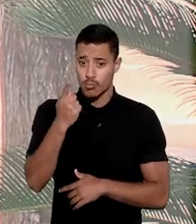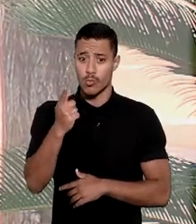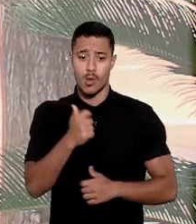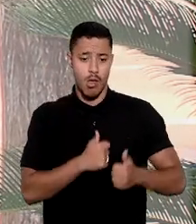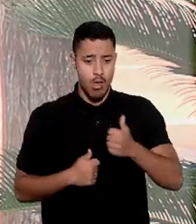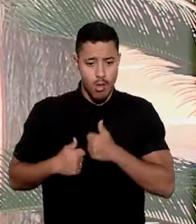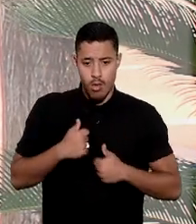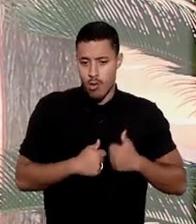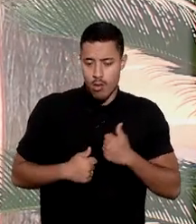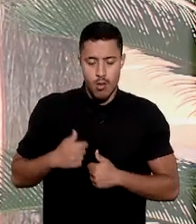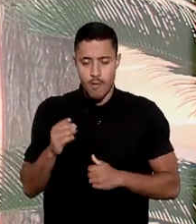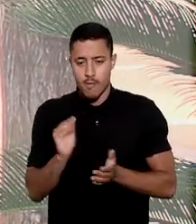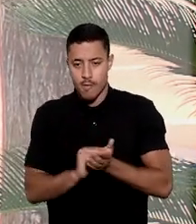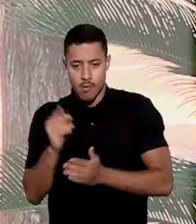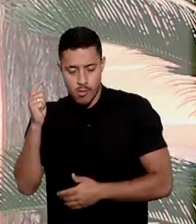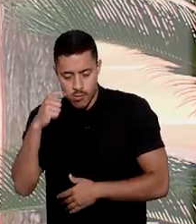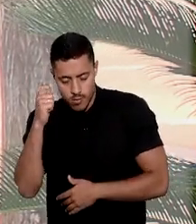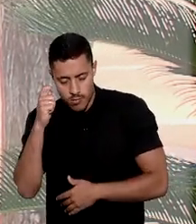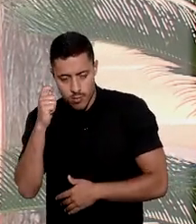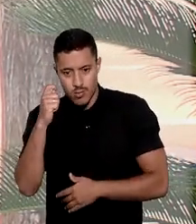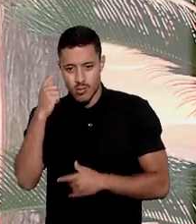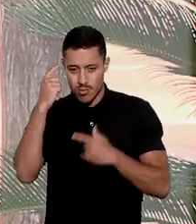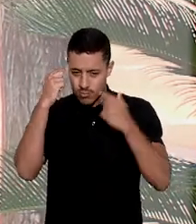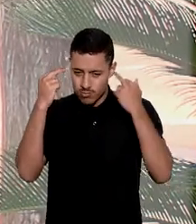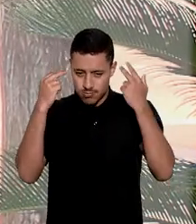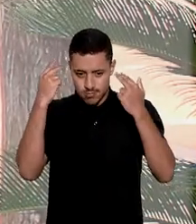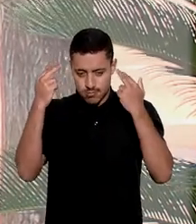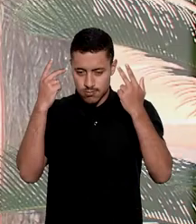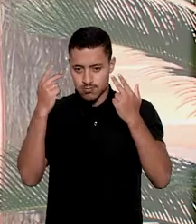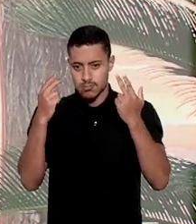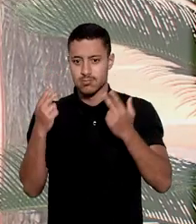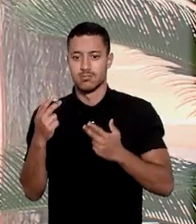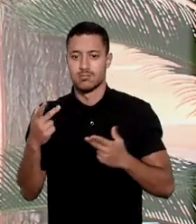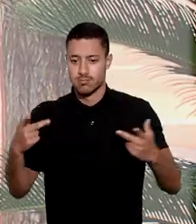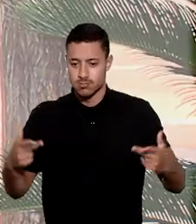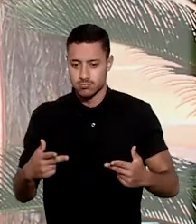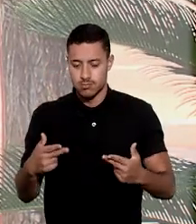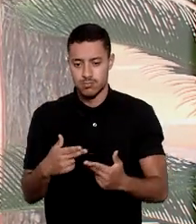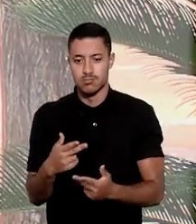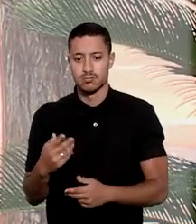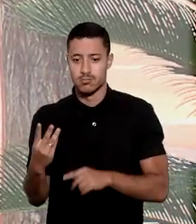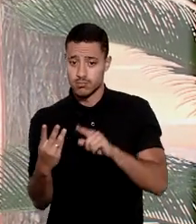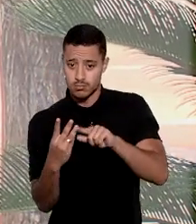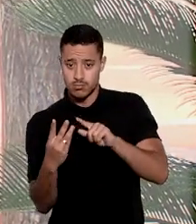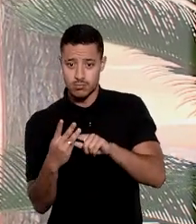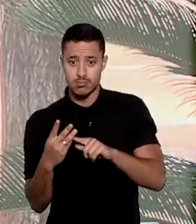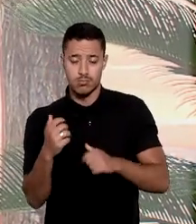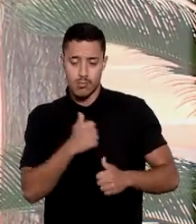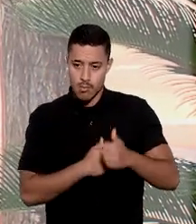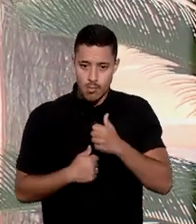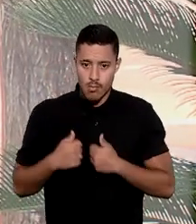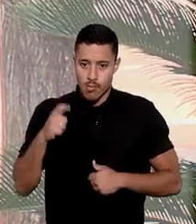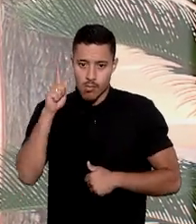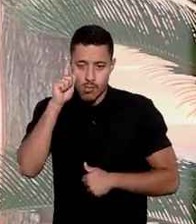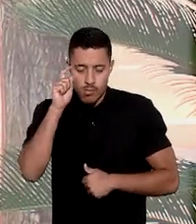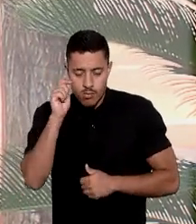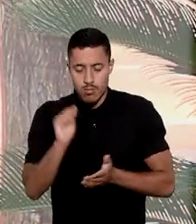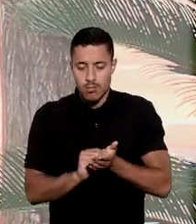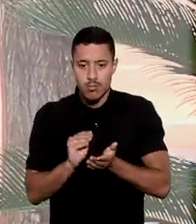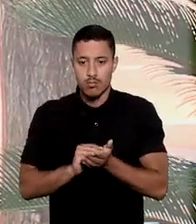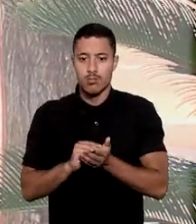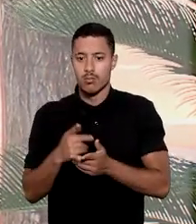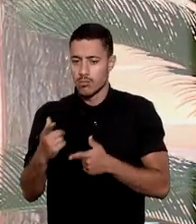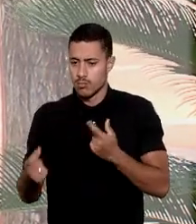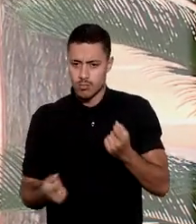ansiedade e insônia, outra para sequelas do tratamento de câncer e a terceira para insônia, ansiedade generalizada e